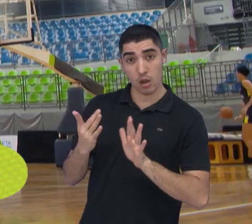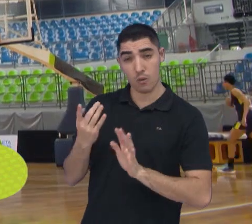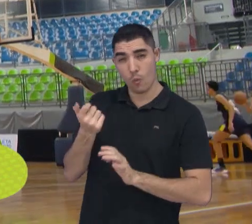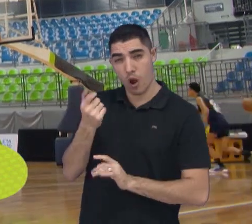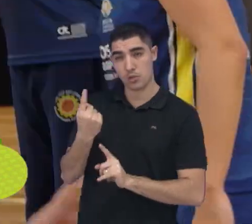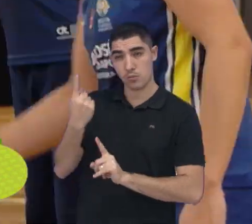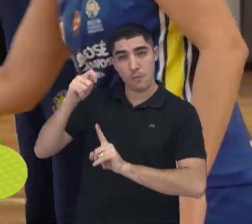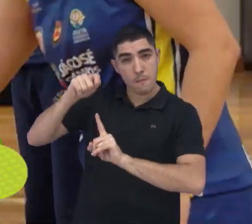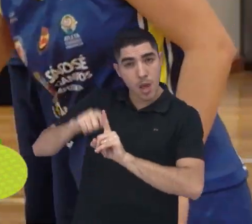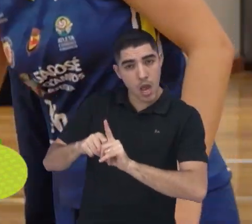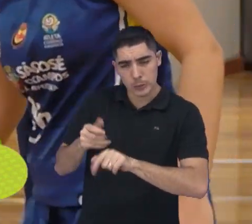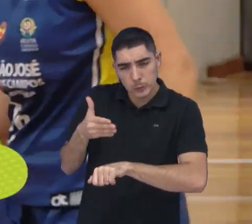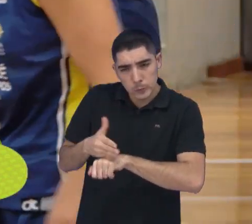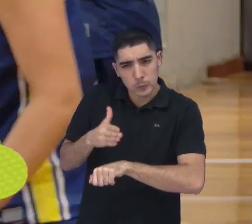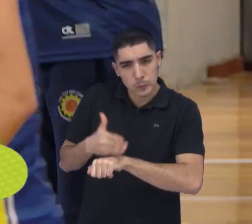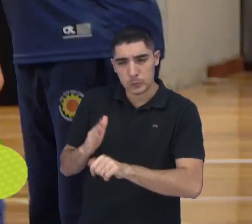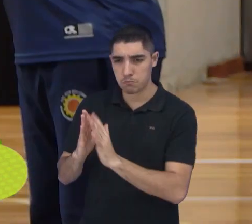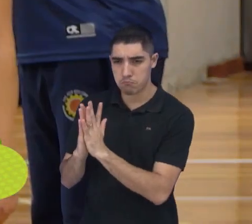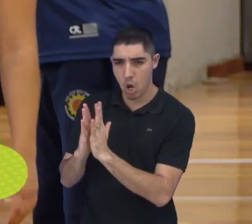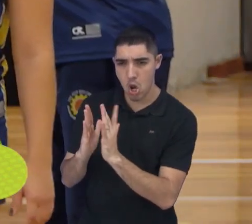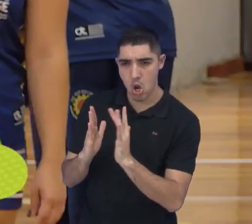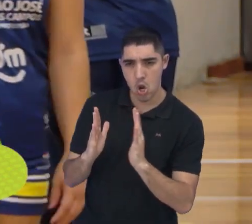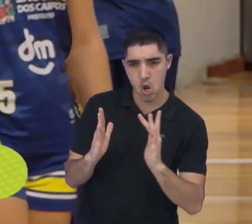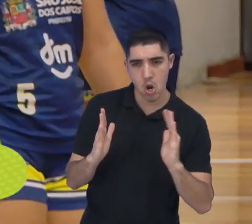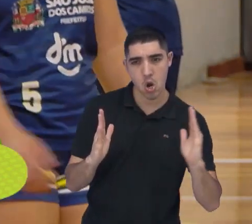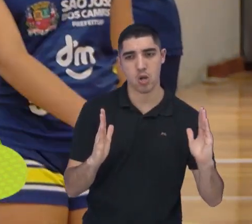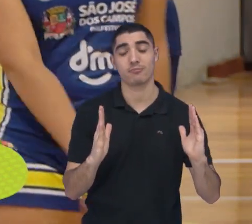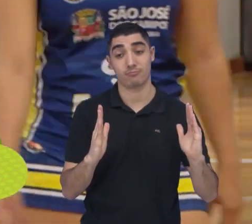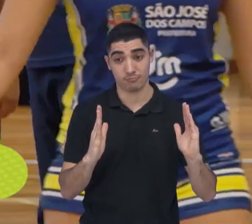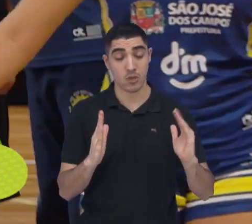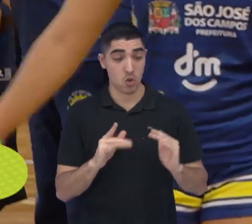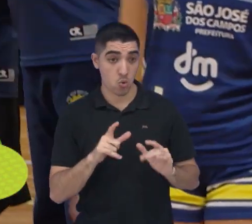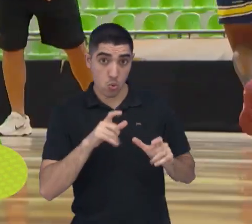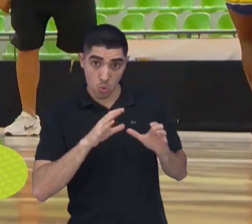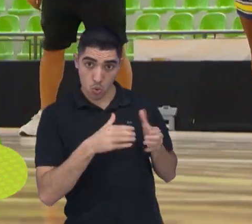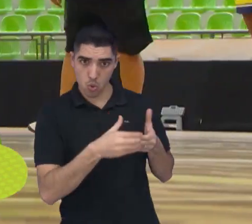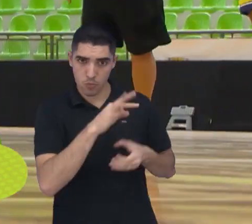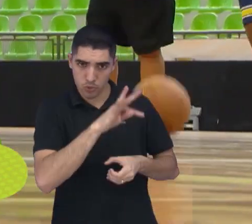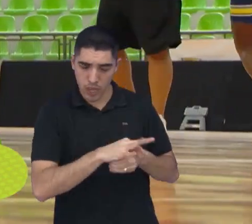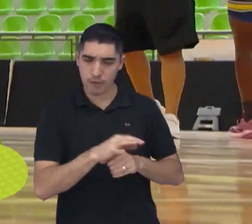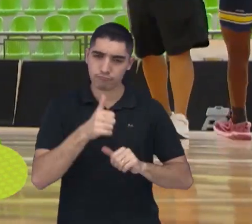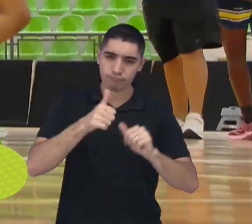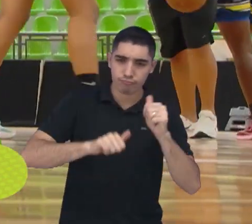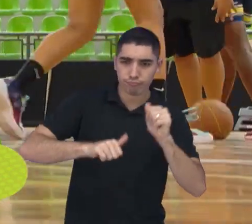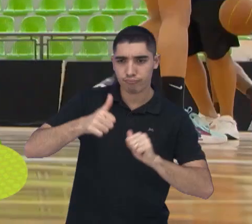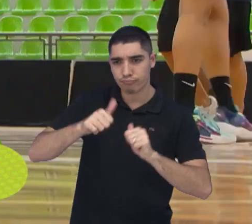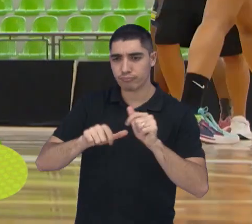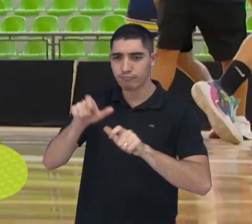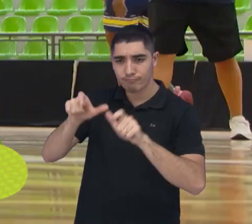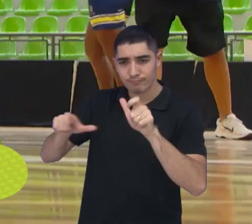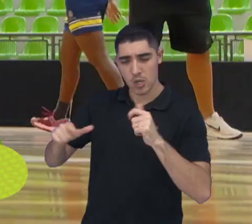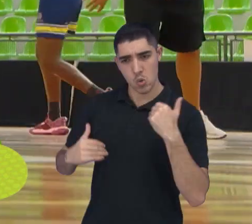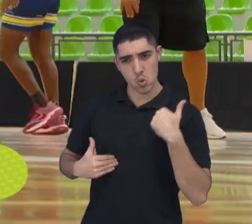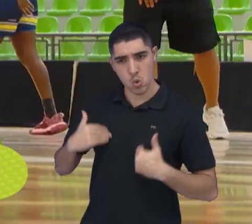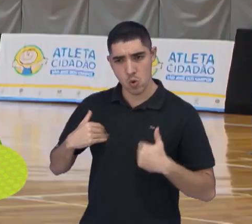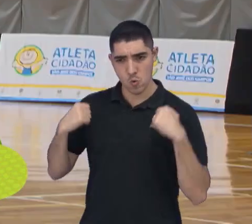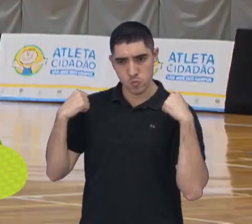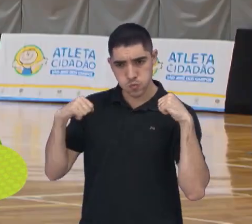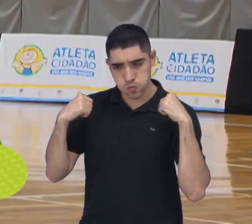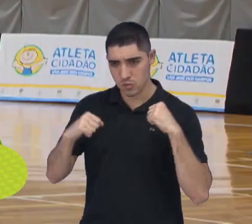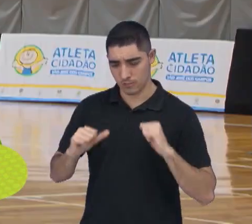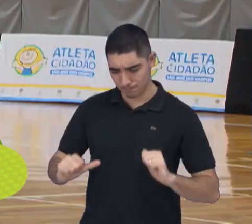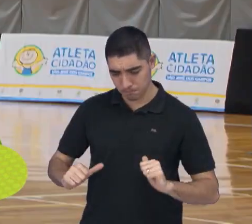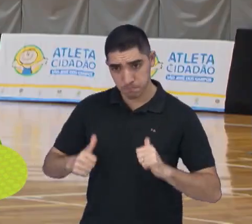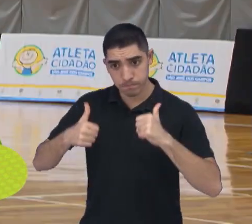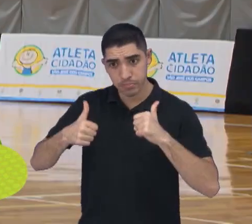preparação, tempo utilizado pela comissão técnica e jogadoras para recuperar a parte física e